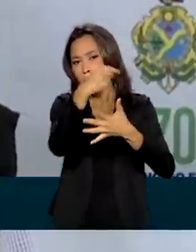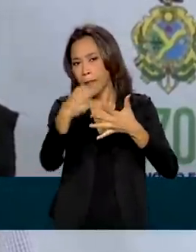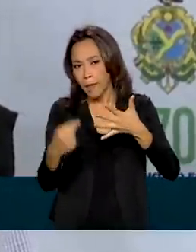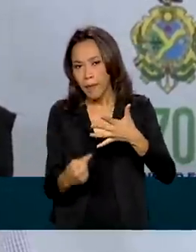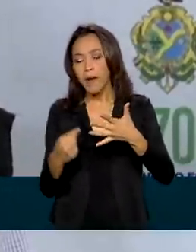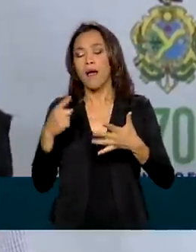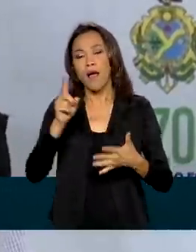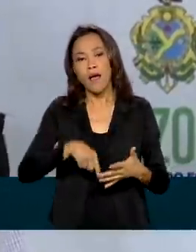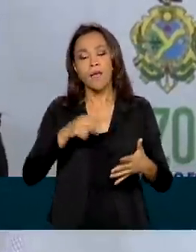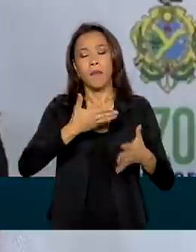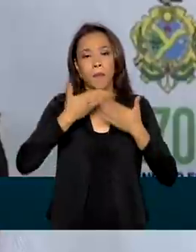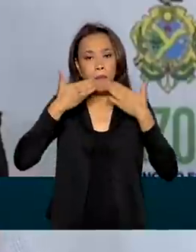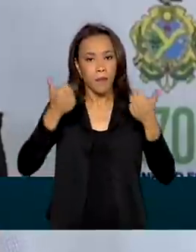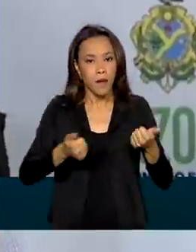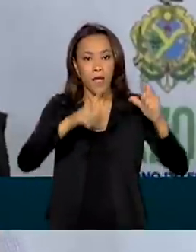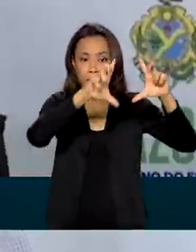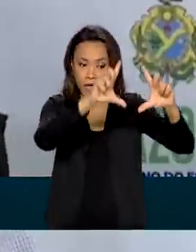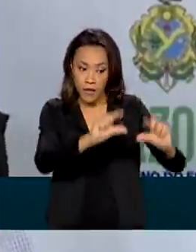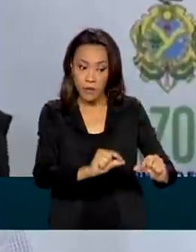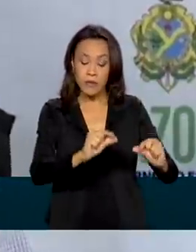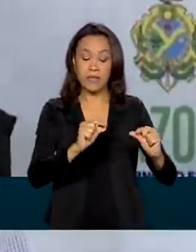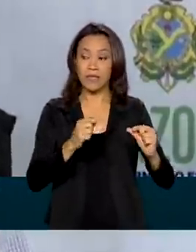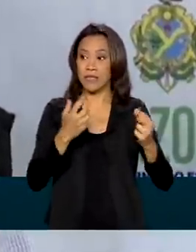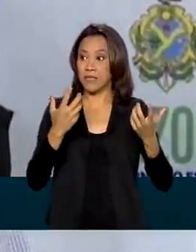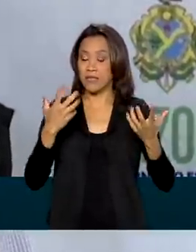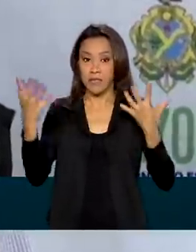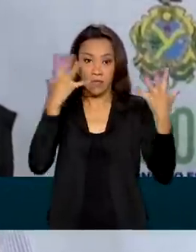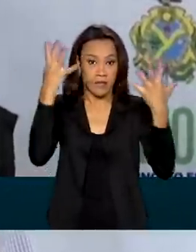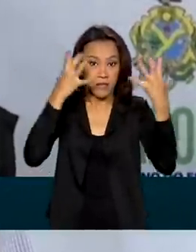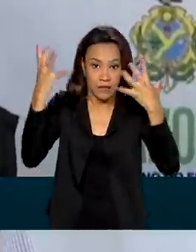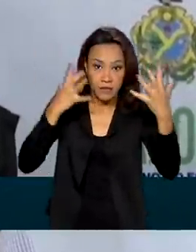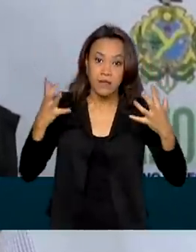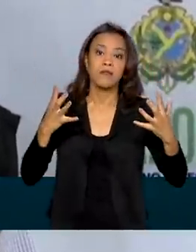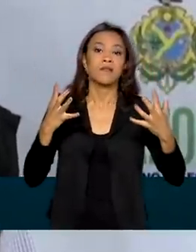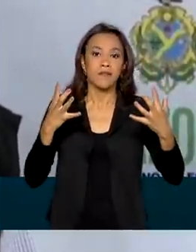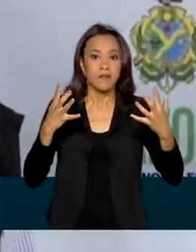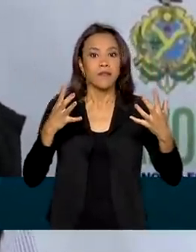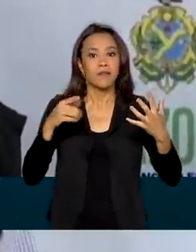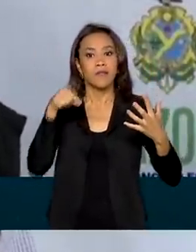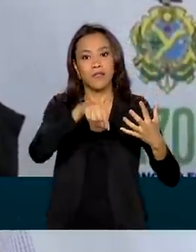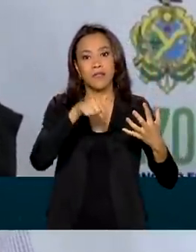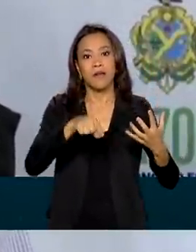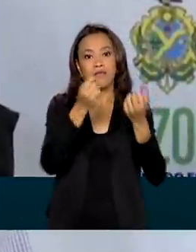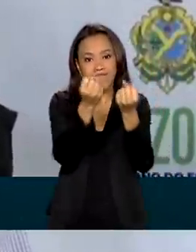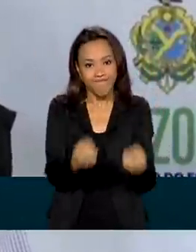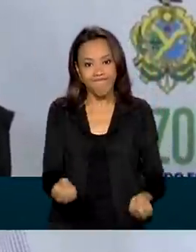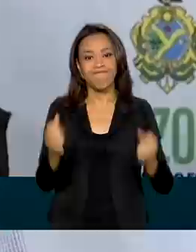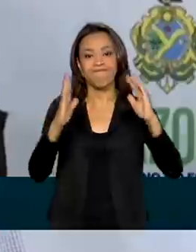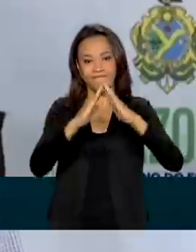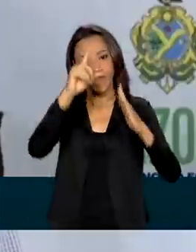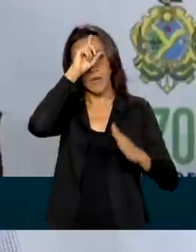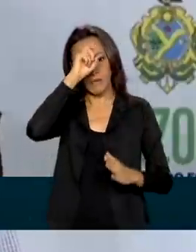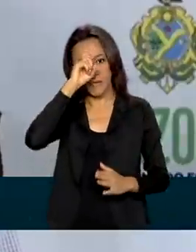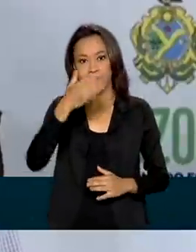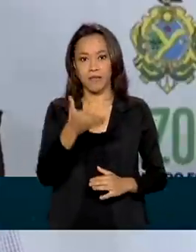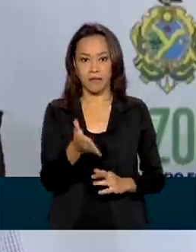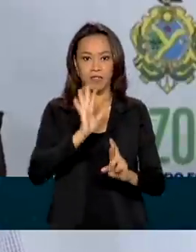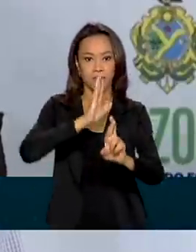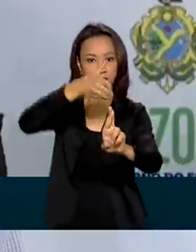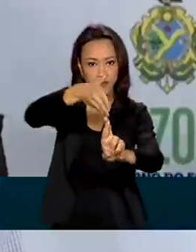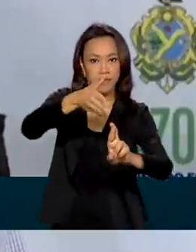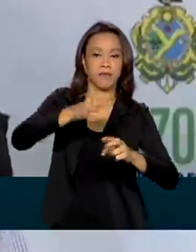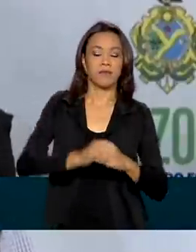desafogar a nossa rede, diminuir essa pressão que hoje tem sobre o sistema hospitalar. em razão